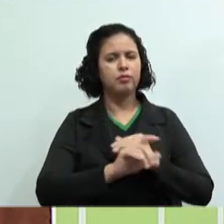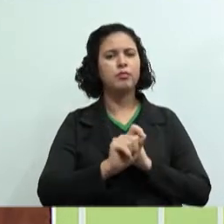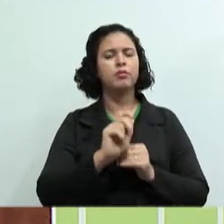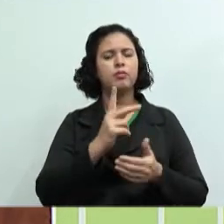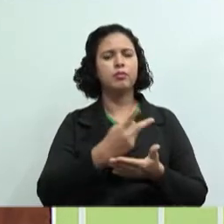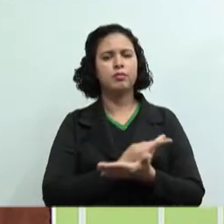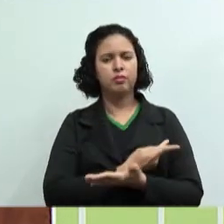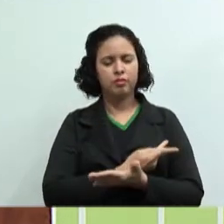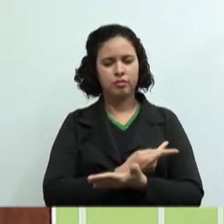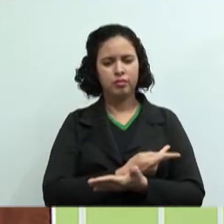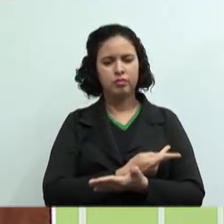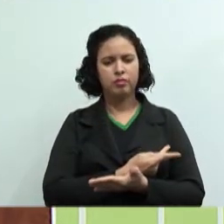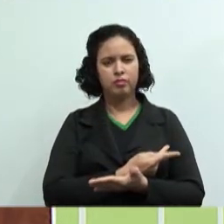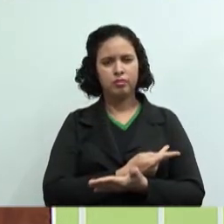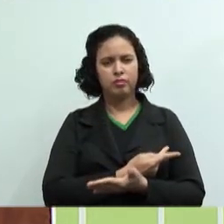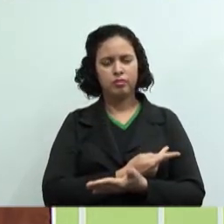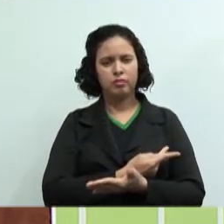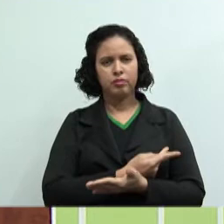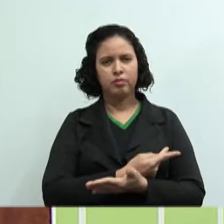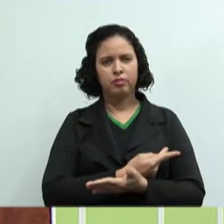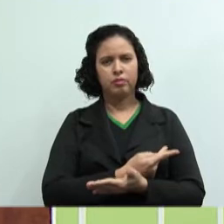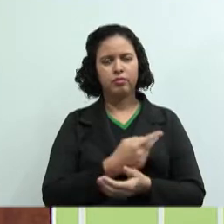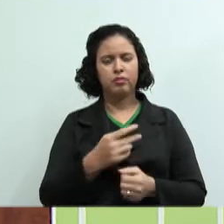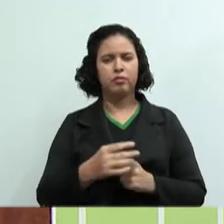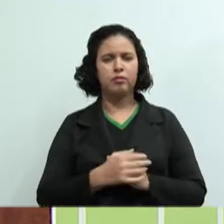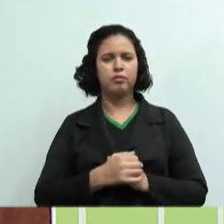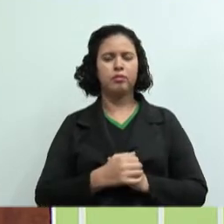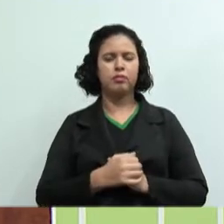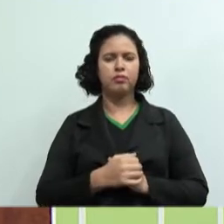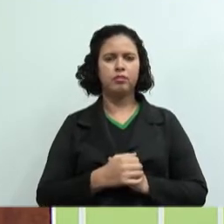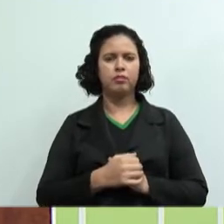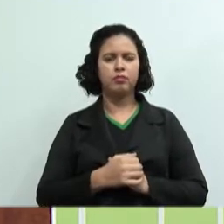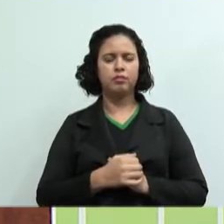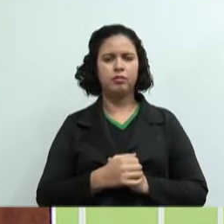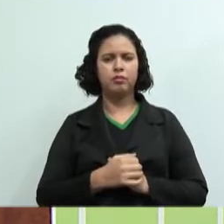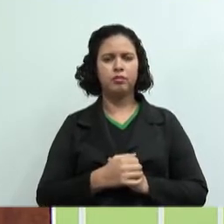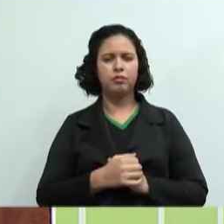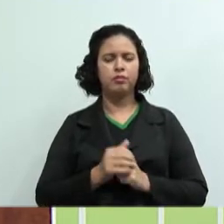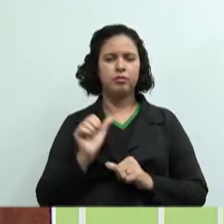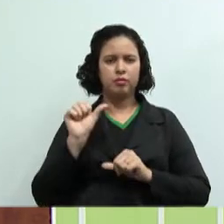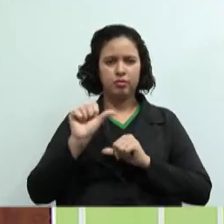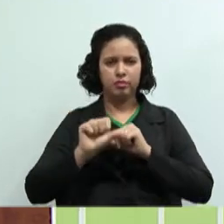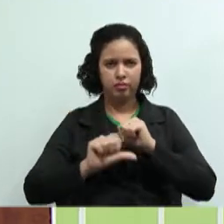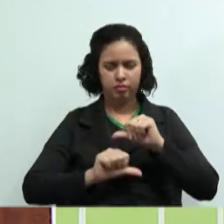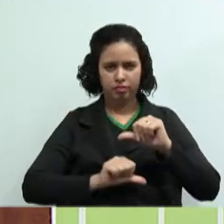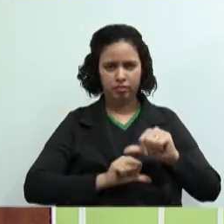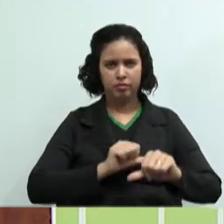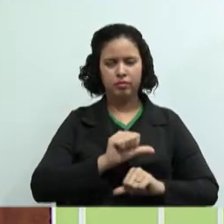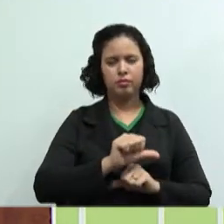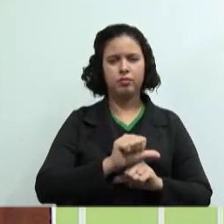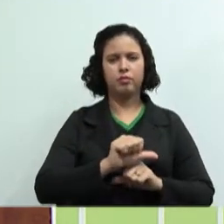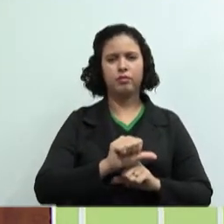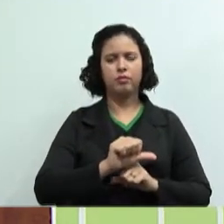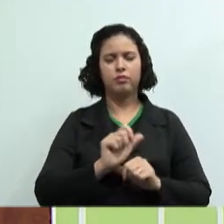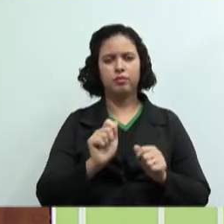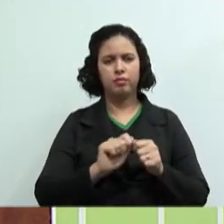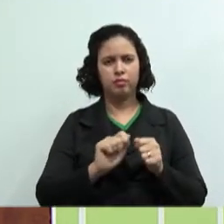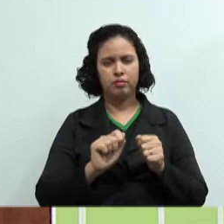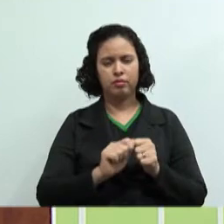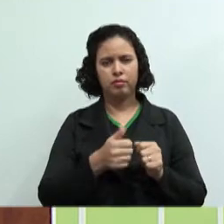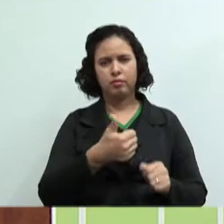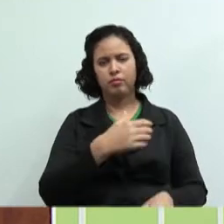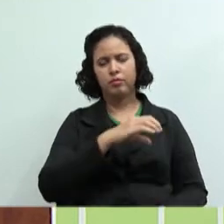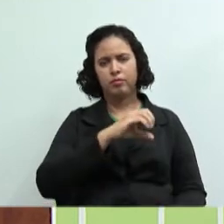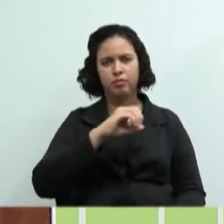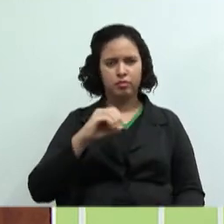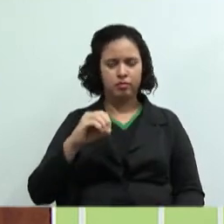energia? Elas variam conforme o nível de produção. Para produzir 100, vai vir